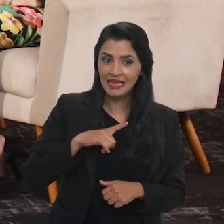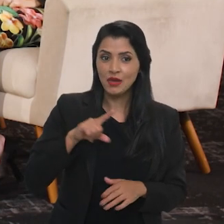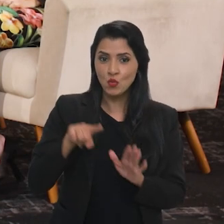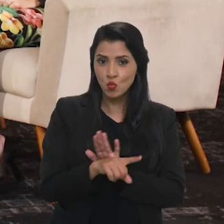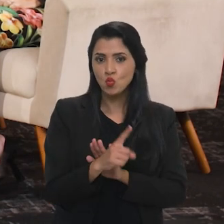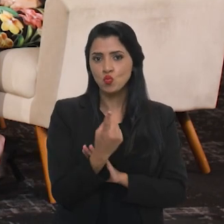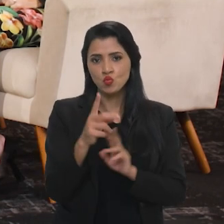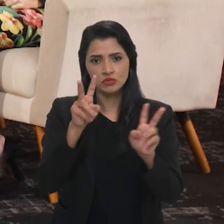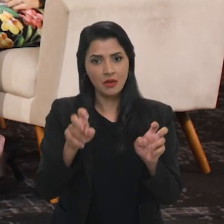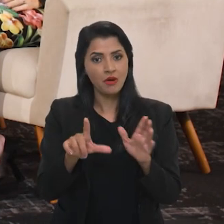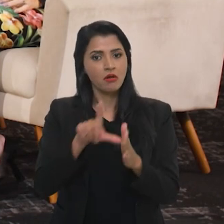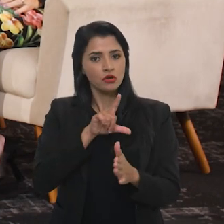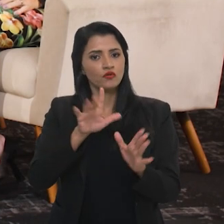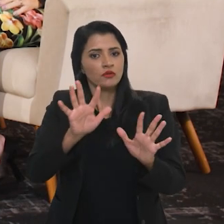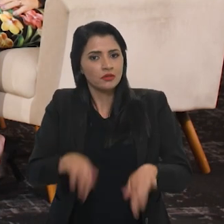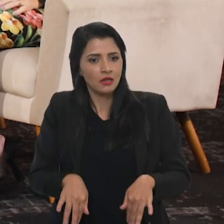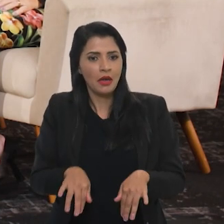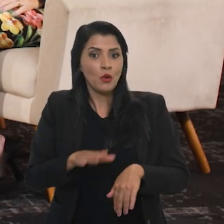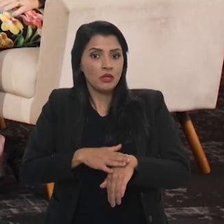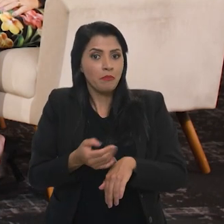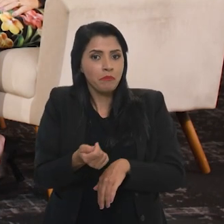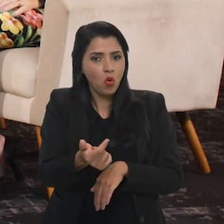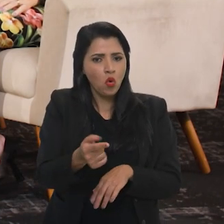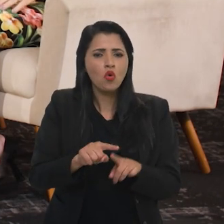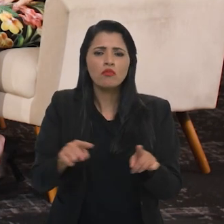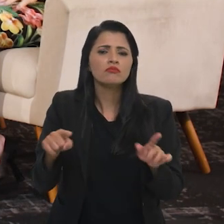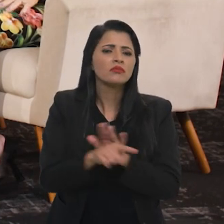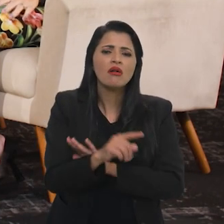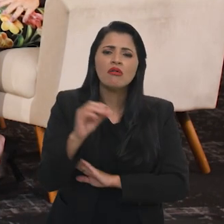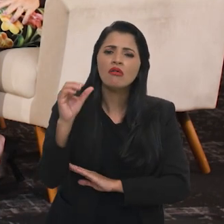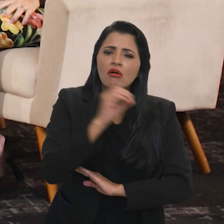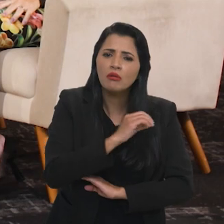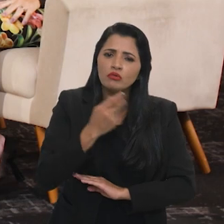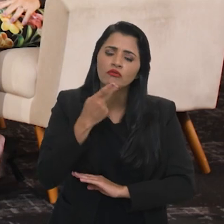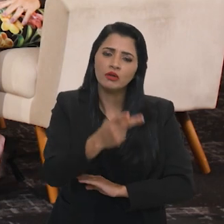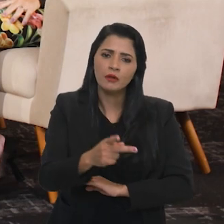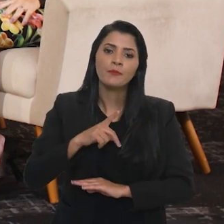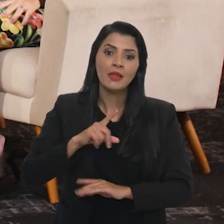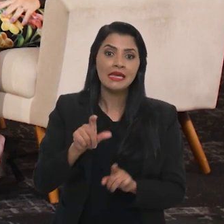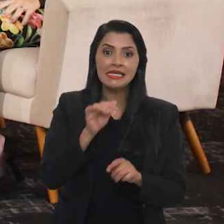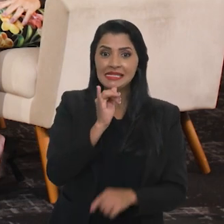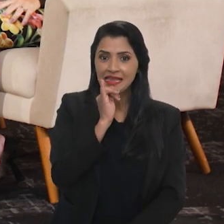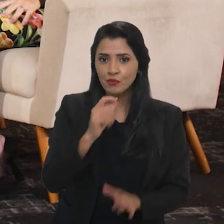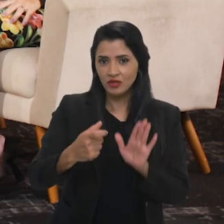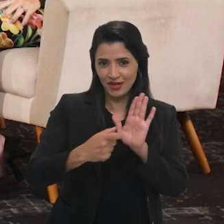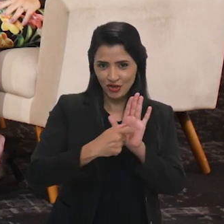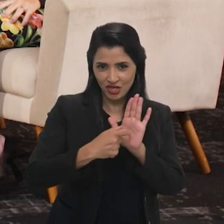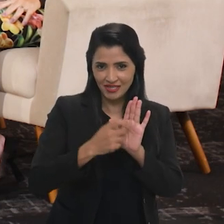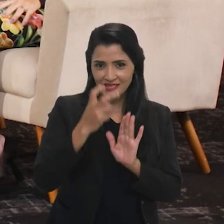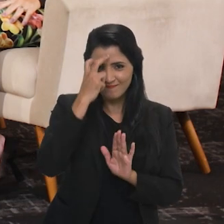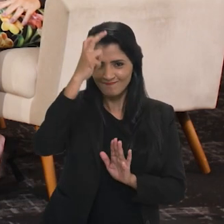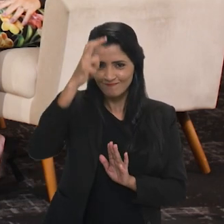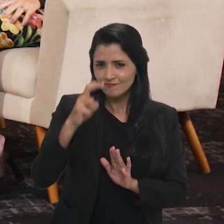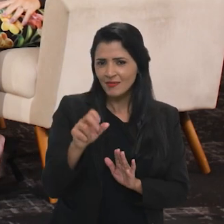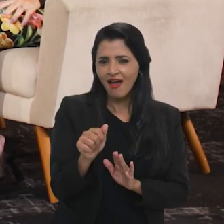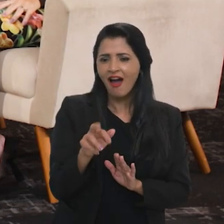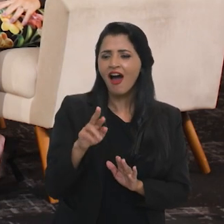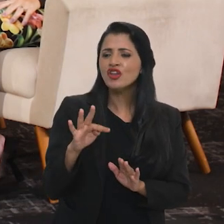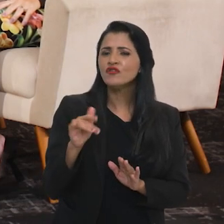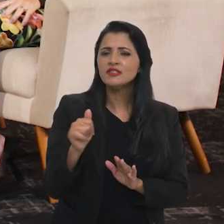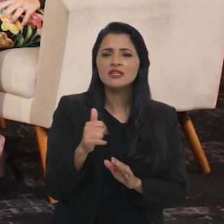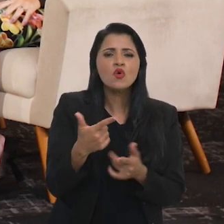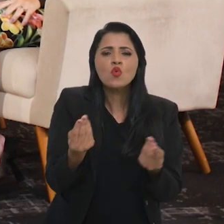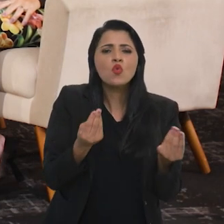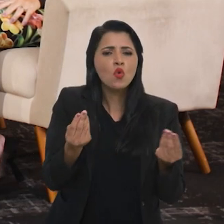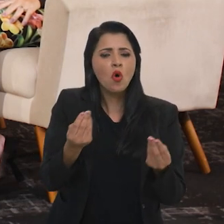só abordar um tema antes da gente acabar, mas o nosso tempo está curto, eu queria que você falasse rápido sobre isso, a questão da inteligência artificial. Como é que